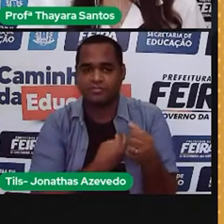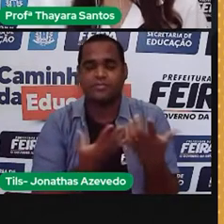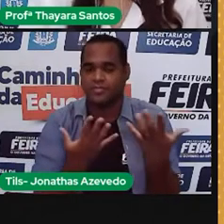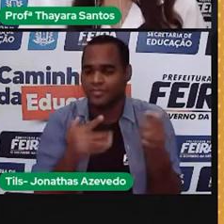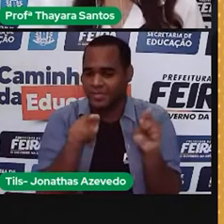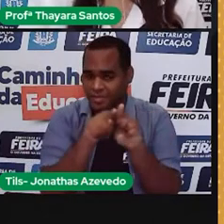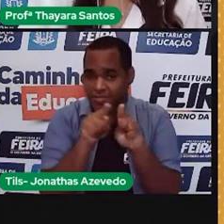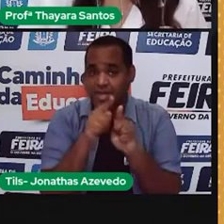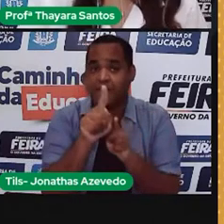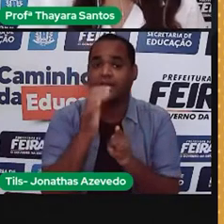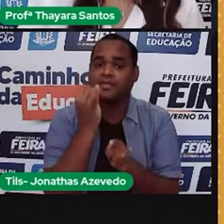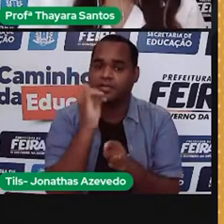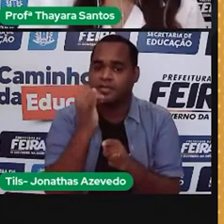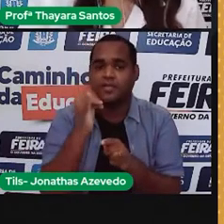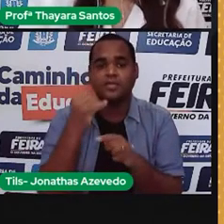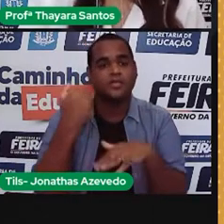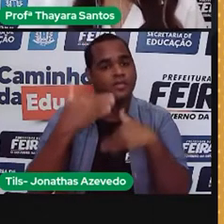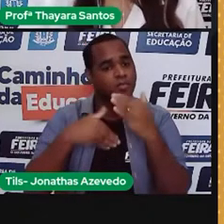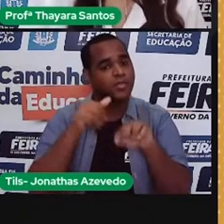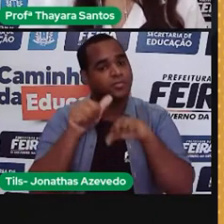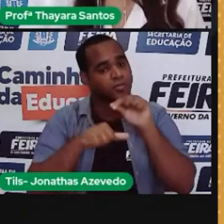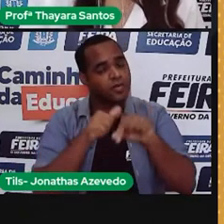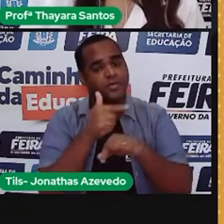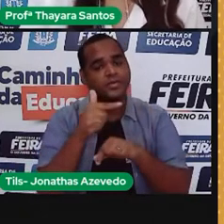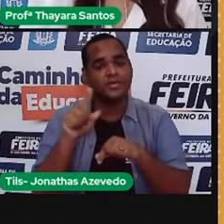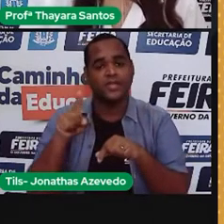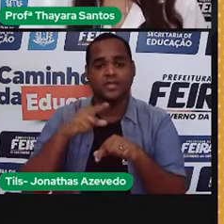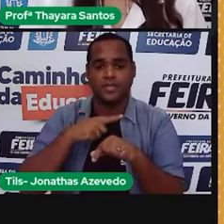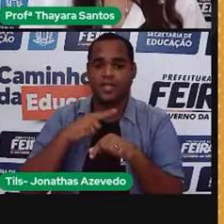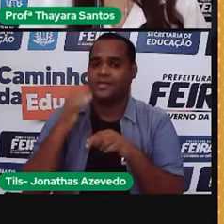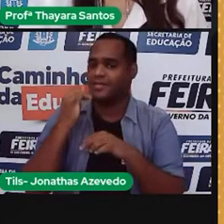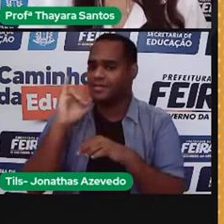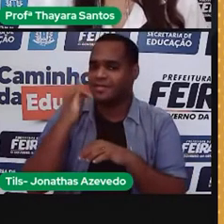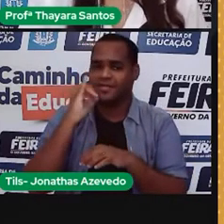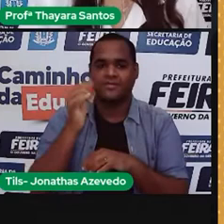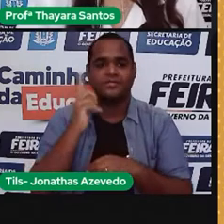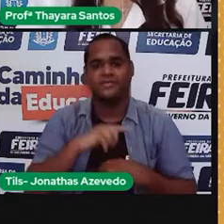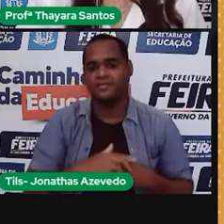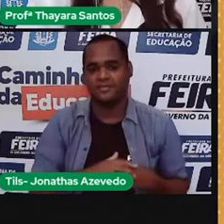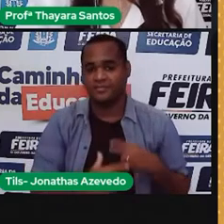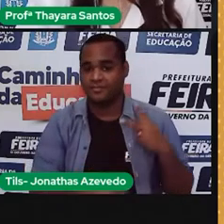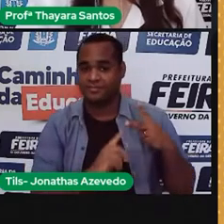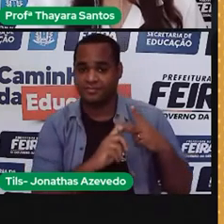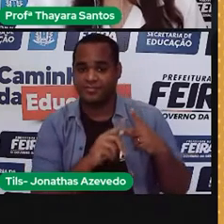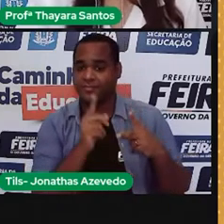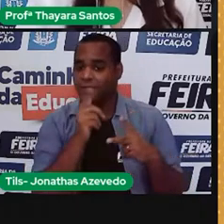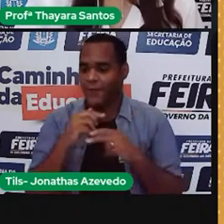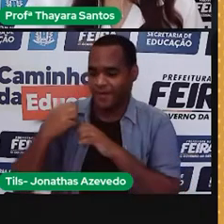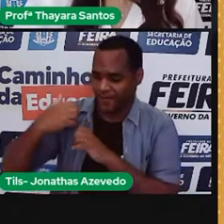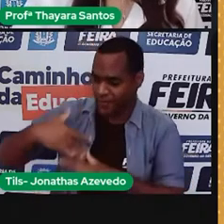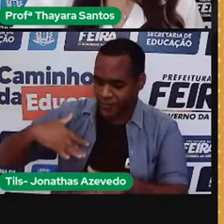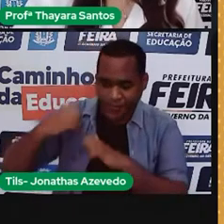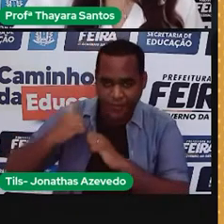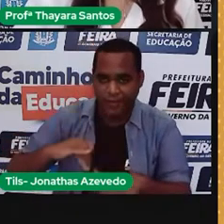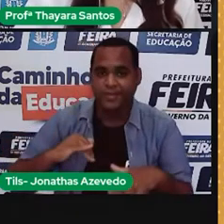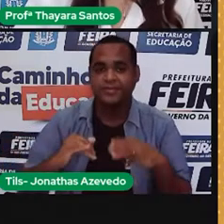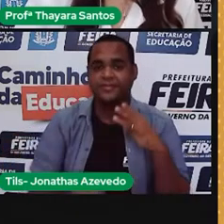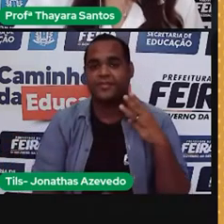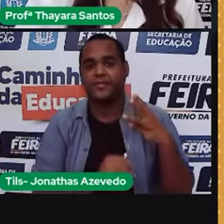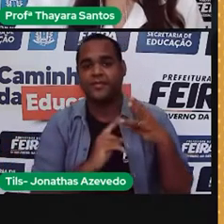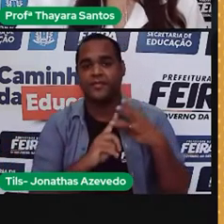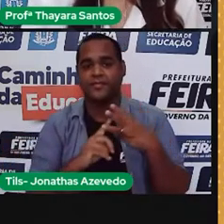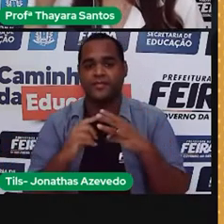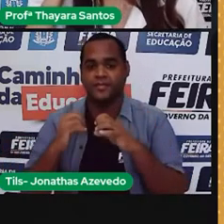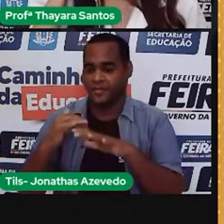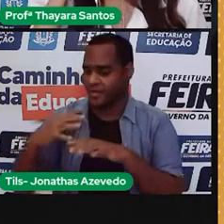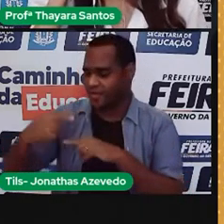energia mecânica depois vai ser convertida em energia elétrica. Aqui a gente tem o exemplo das hidrelétricas, aqui tem as